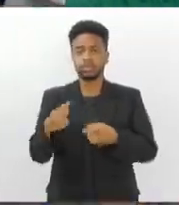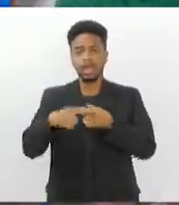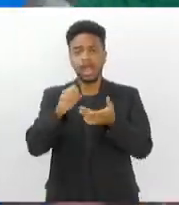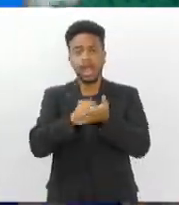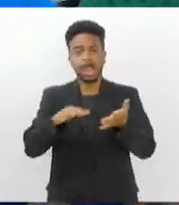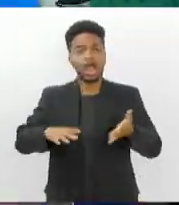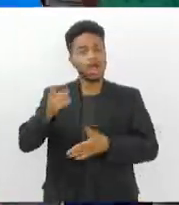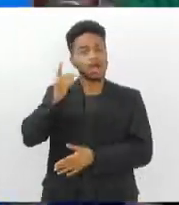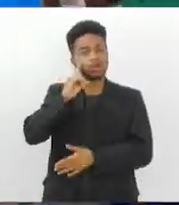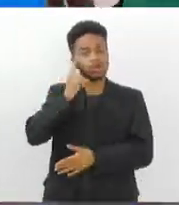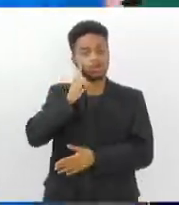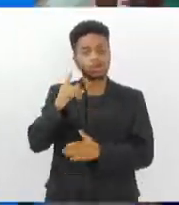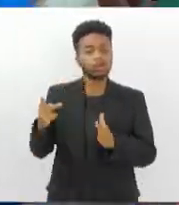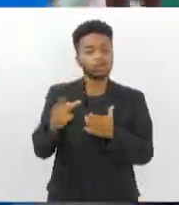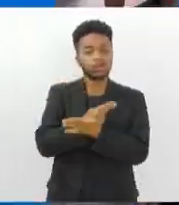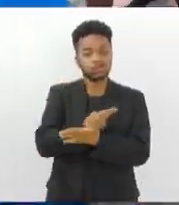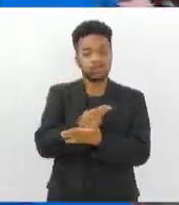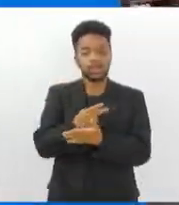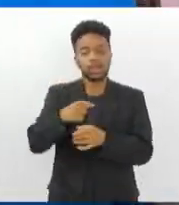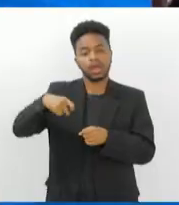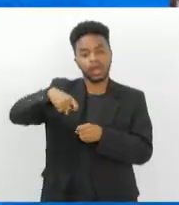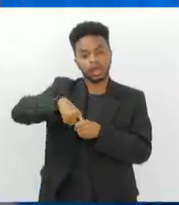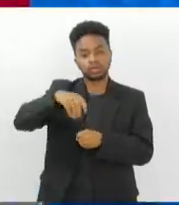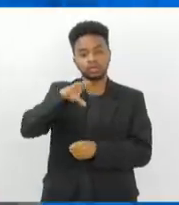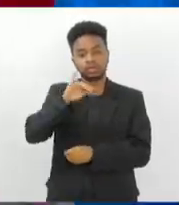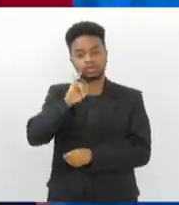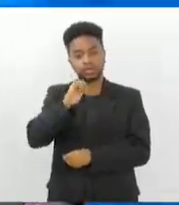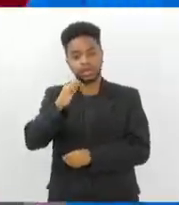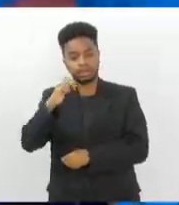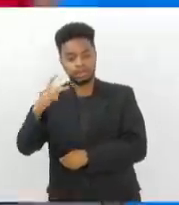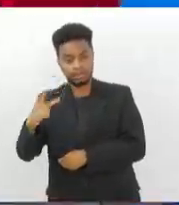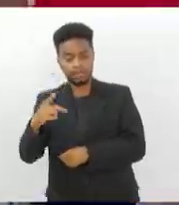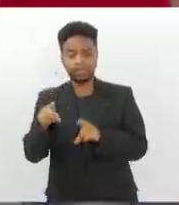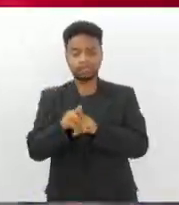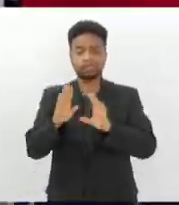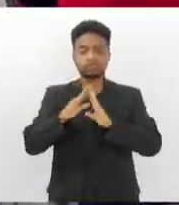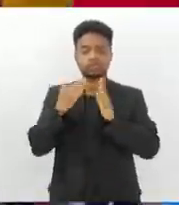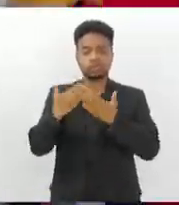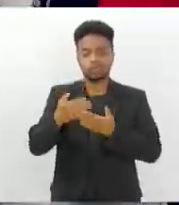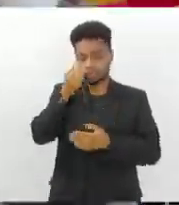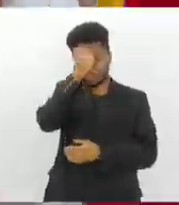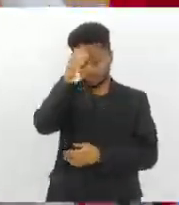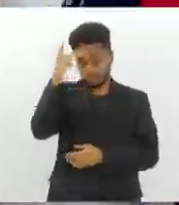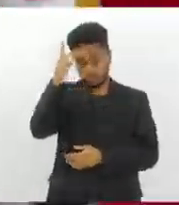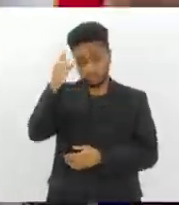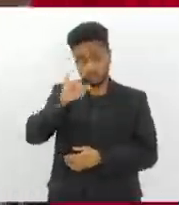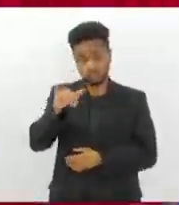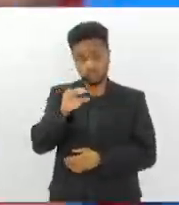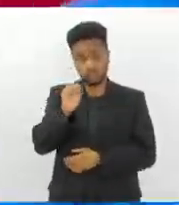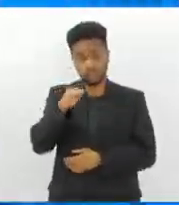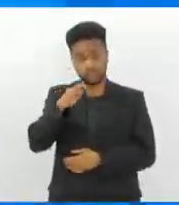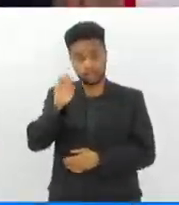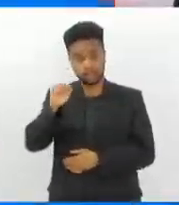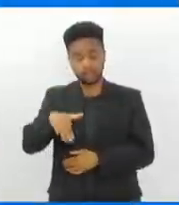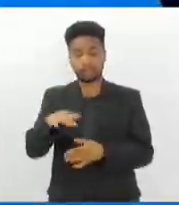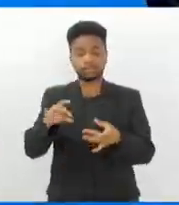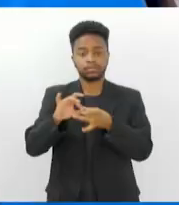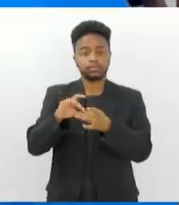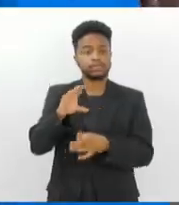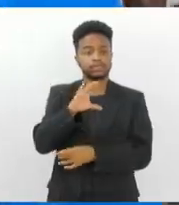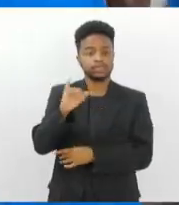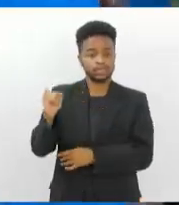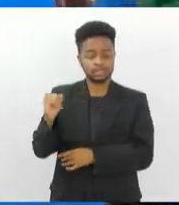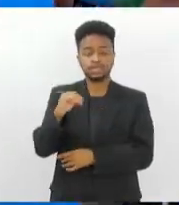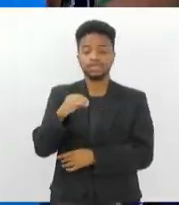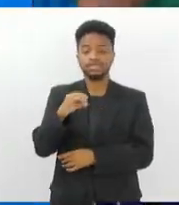acontecem no CEP em Fio, no Caju, e na Escola Municipal Joaquim Fontes, na Cidade de Deus. Para mais informações,